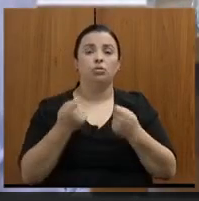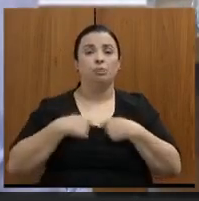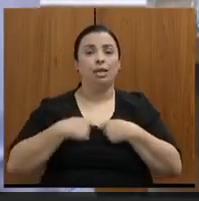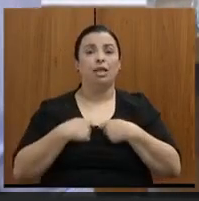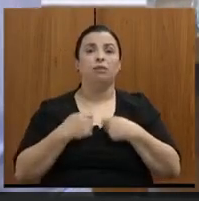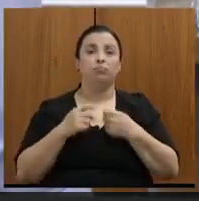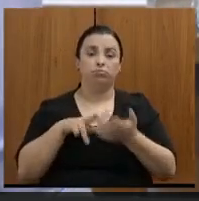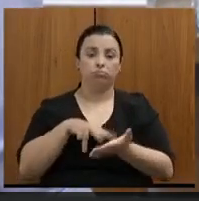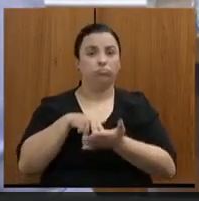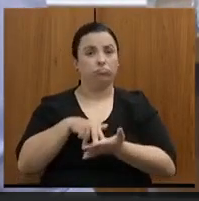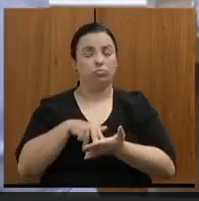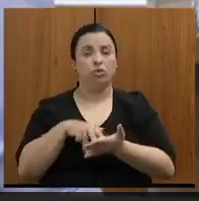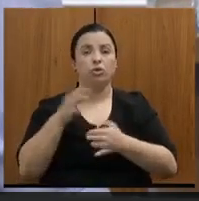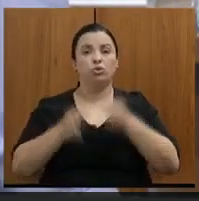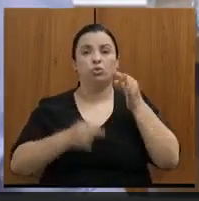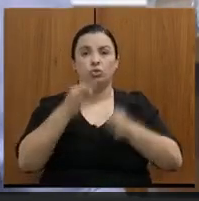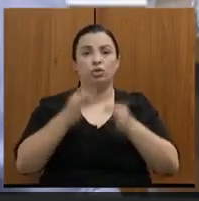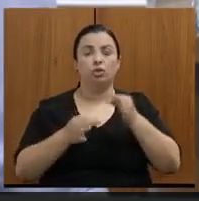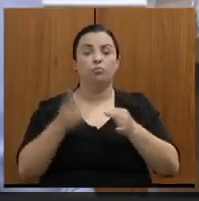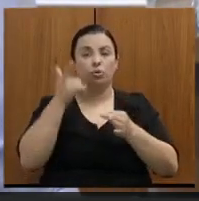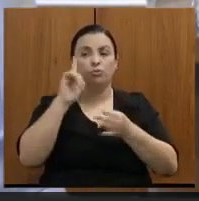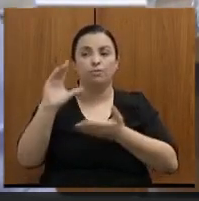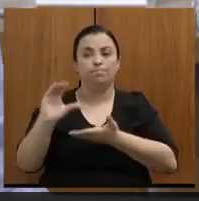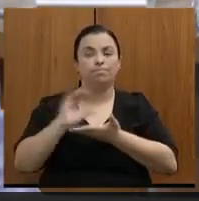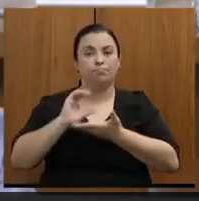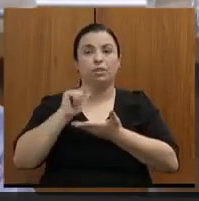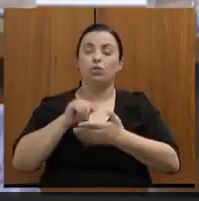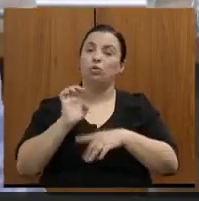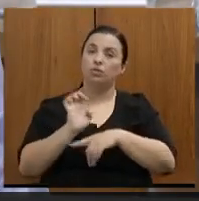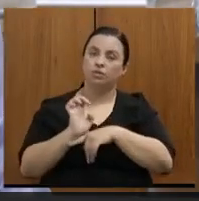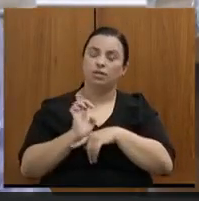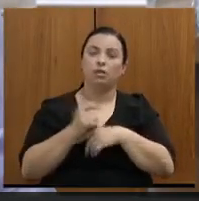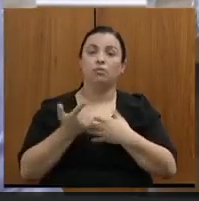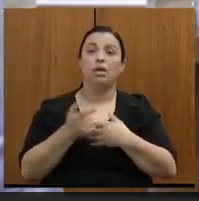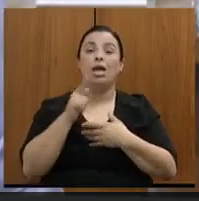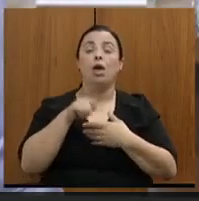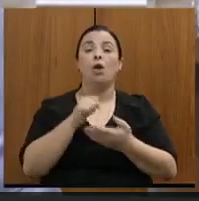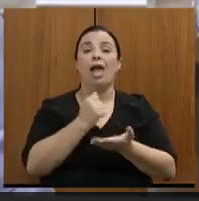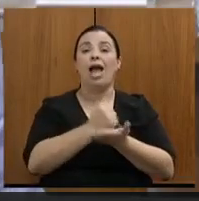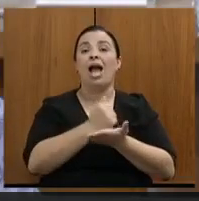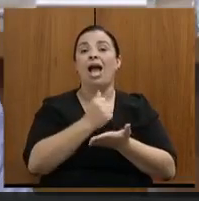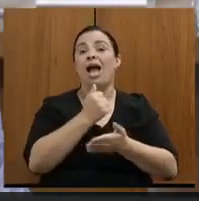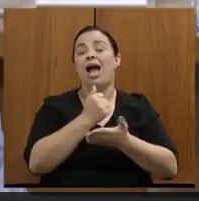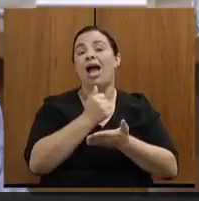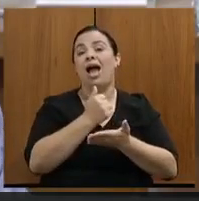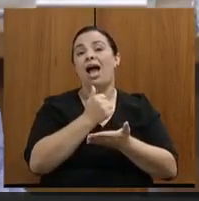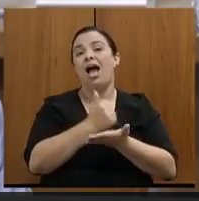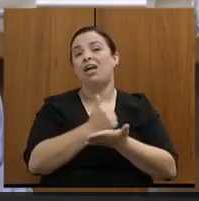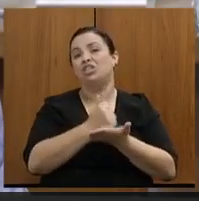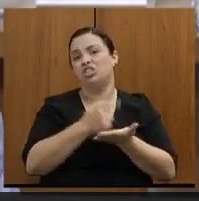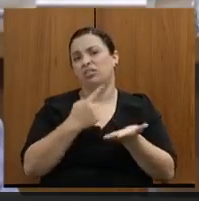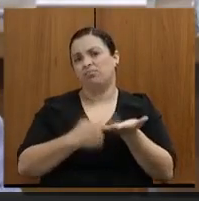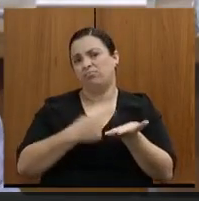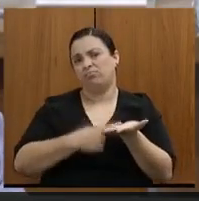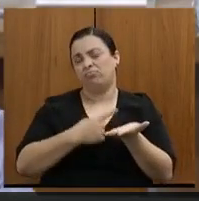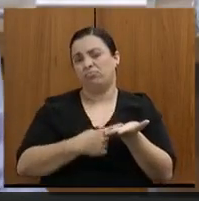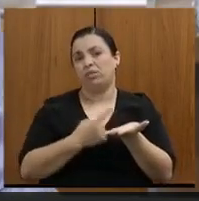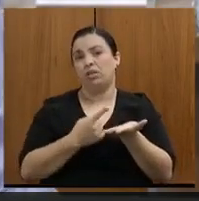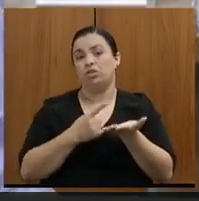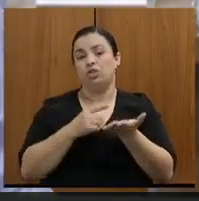Estado, que é a agenda de regulação. Então, o que nós fizemos na agenda de regulação?